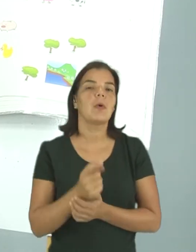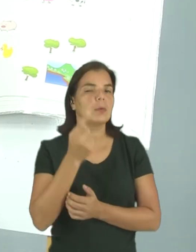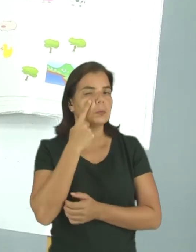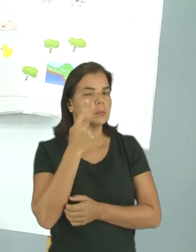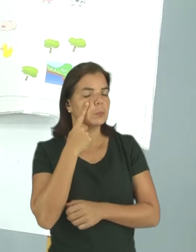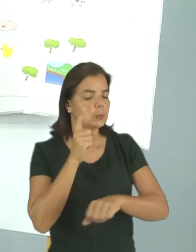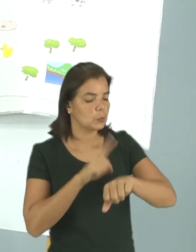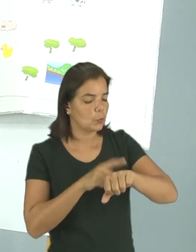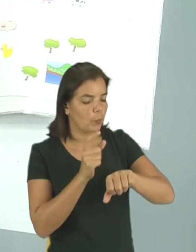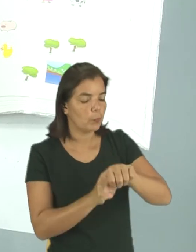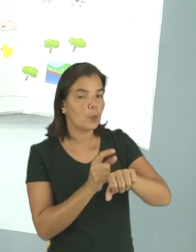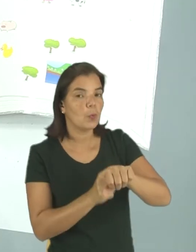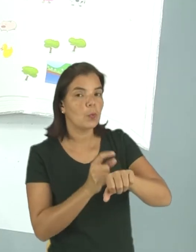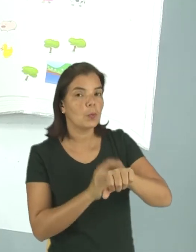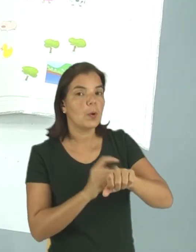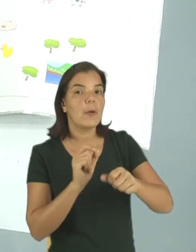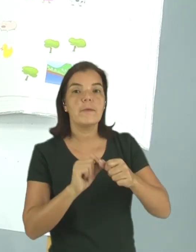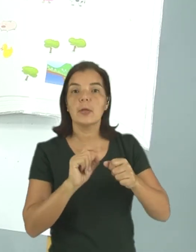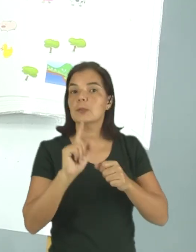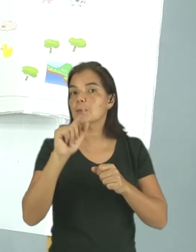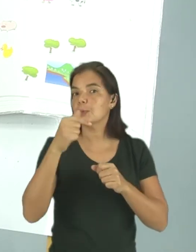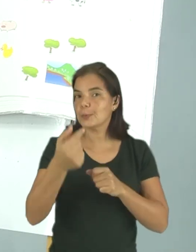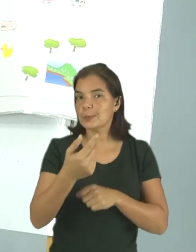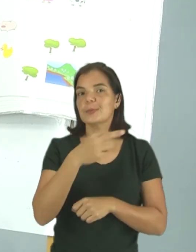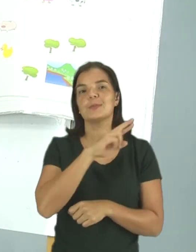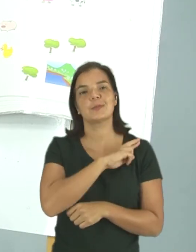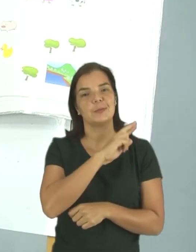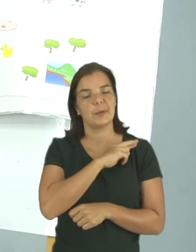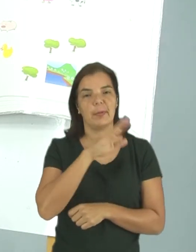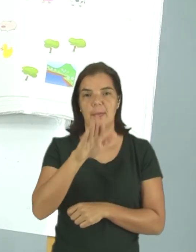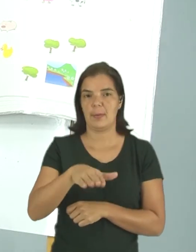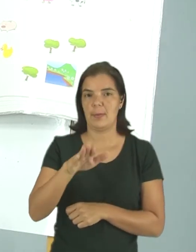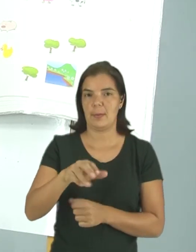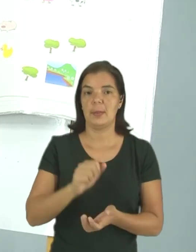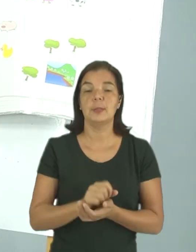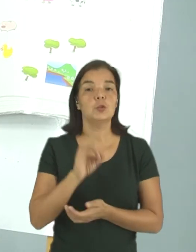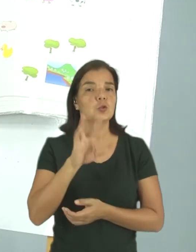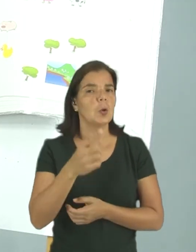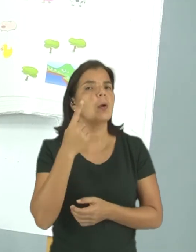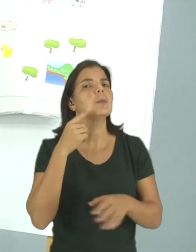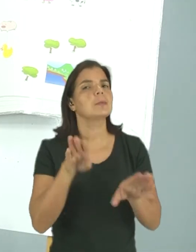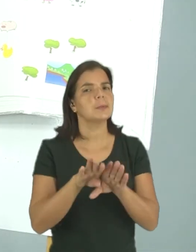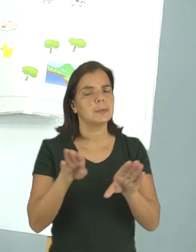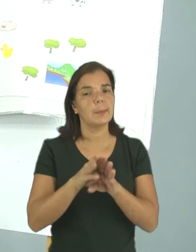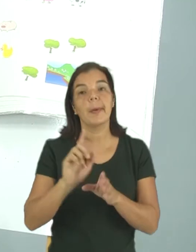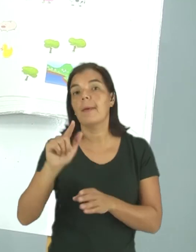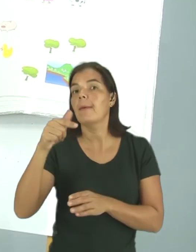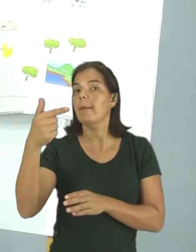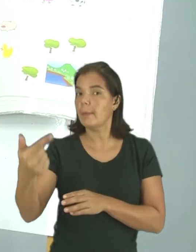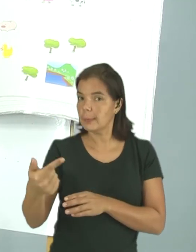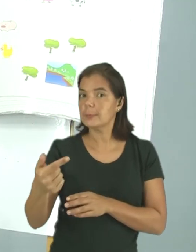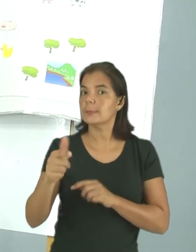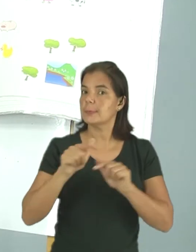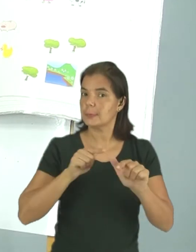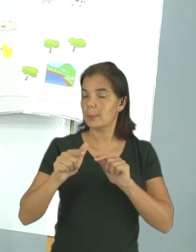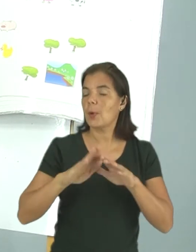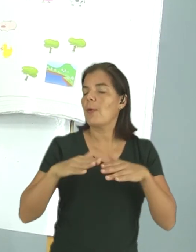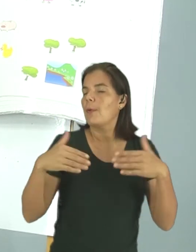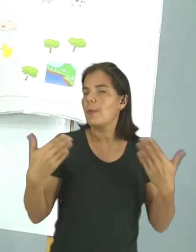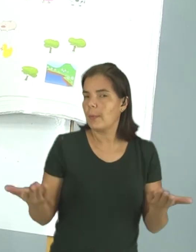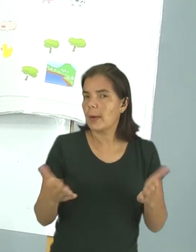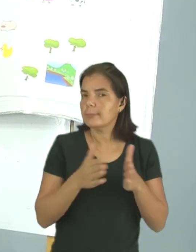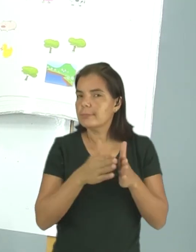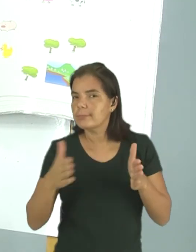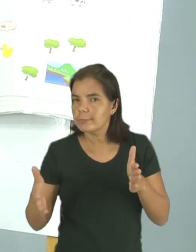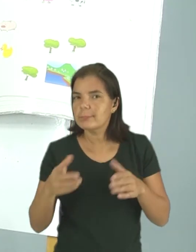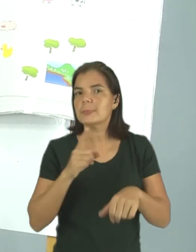Observou o relógio, E fez as outras atividades da tarde. Só que Mila também fez outras atividades. Qual foi o